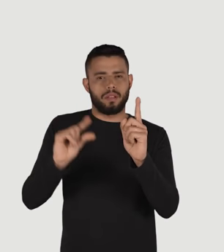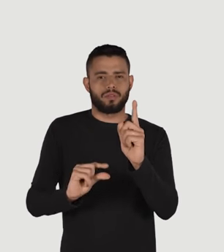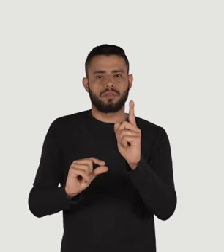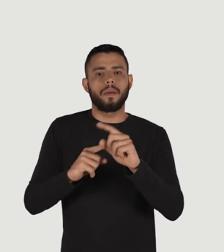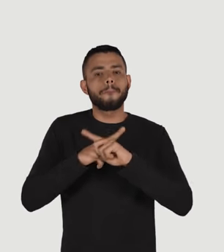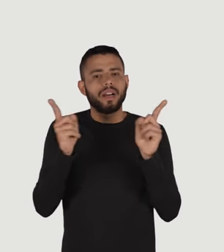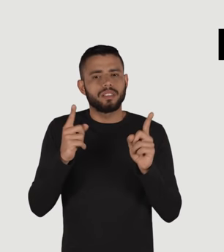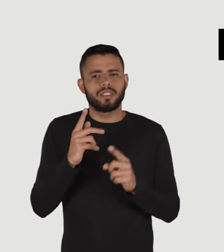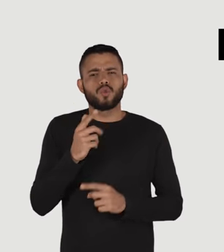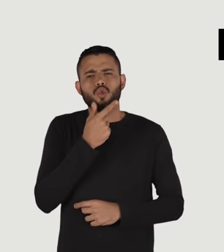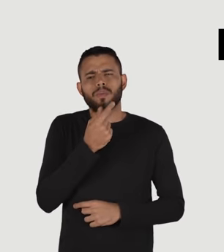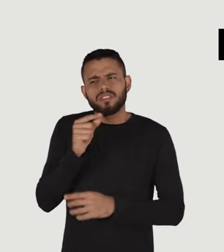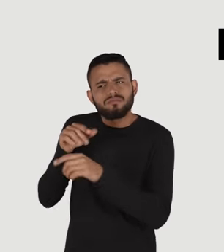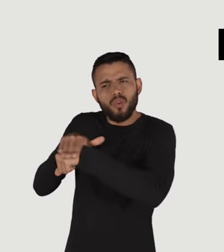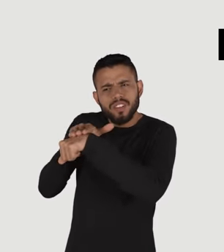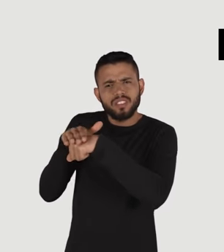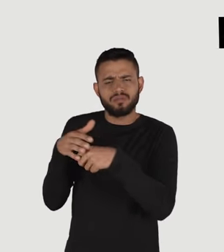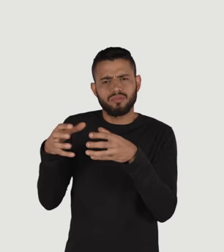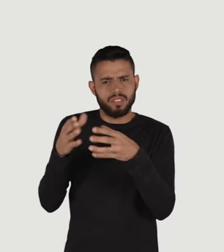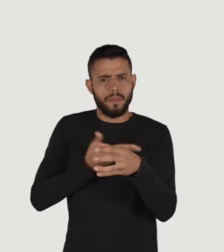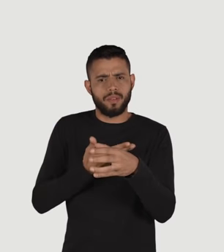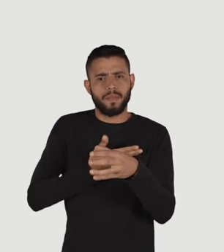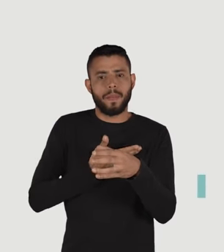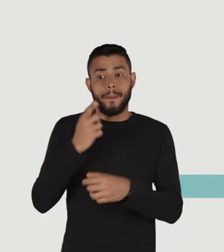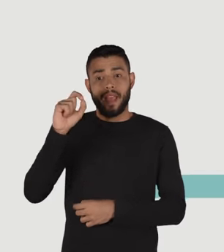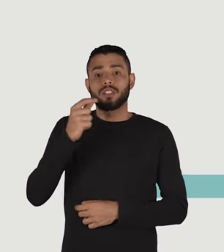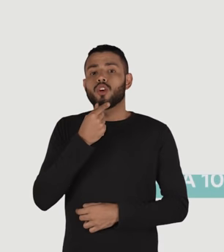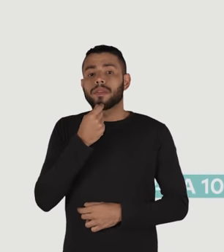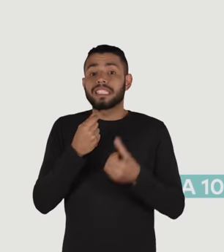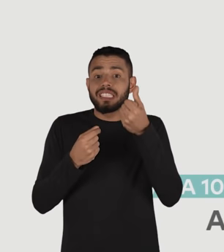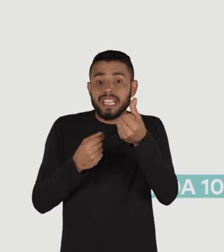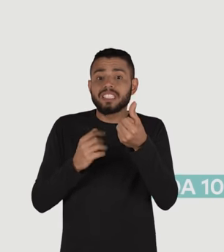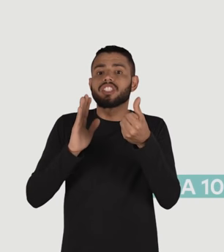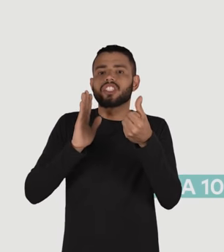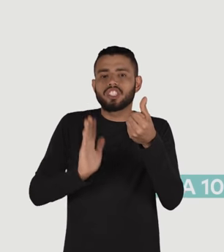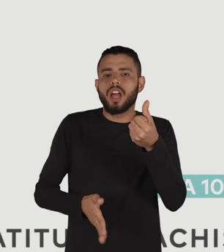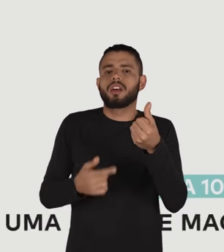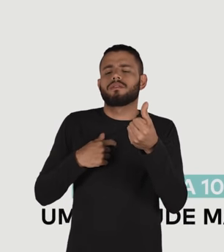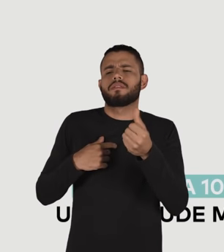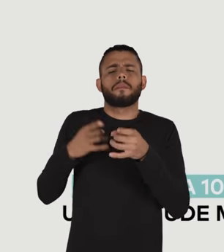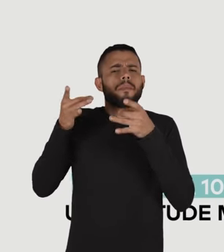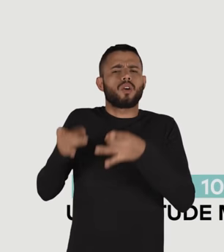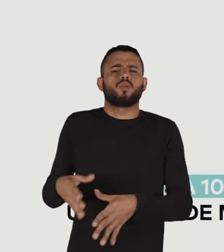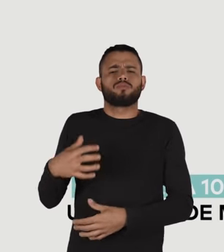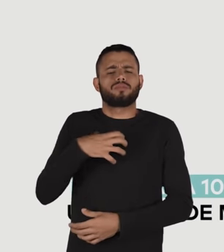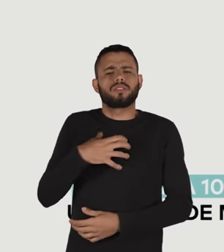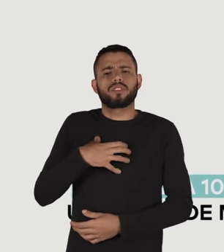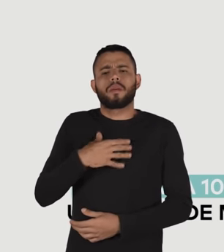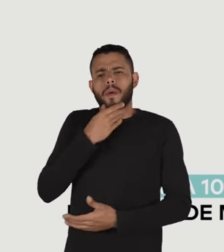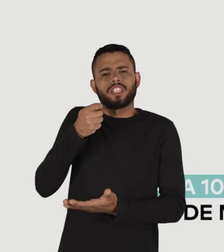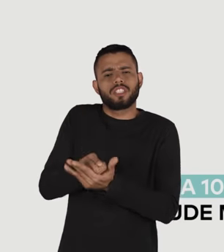mas será que eles estão confrontando seus amigos 6 em cada 10 homens afirmam já ter deixado de lado pelo menos uma atitude